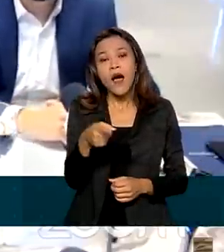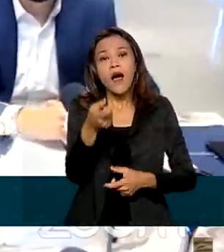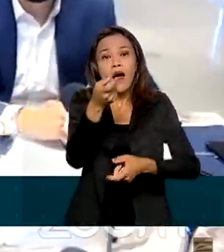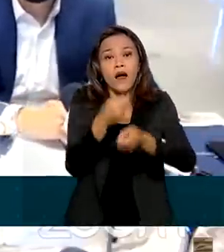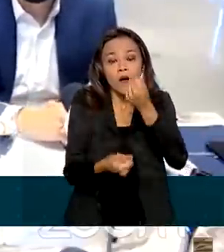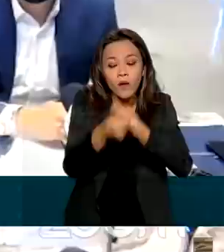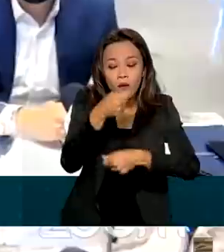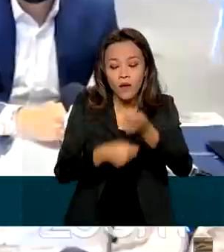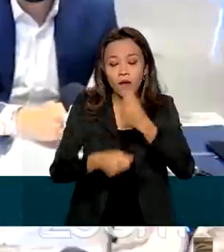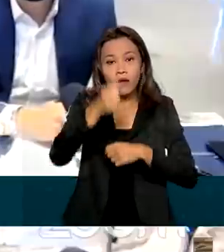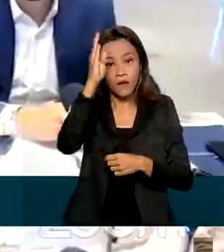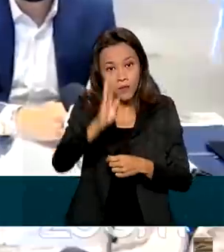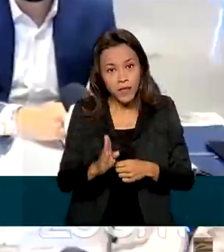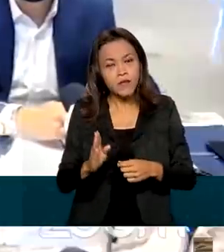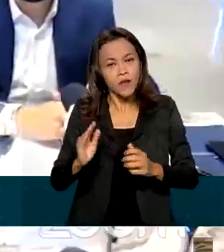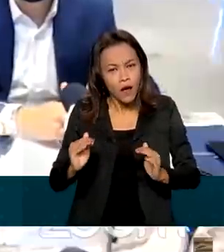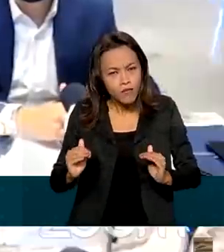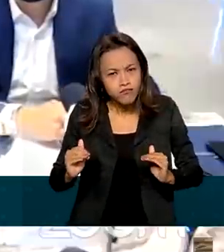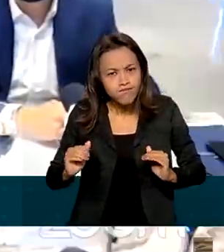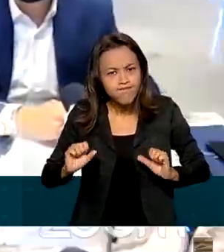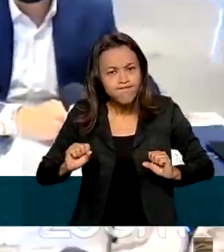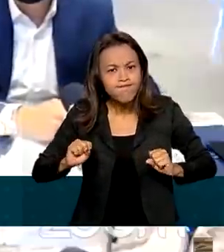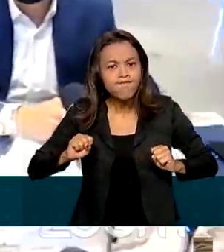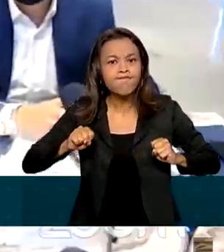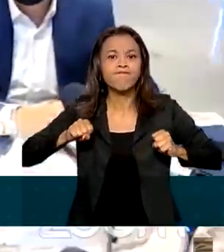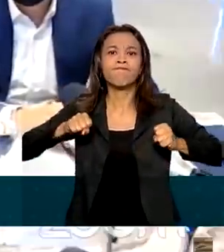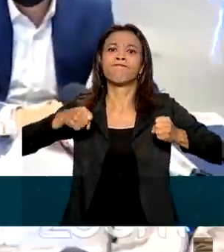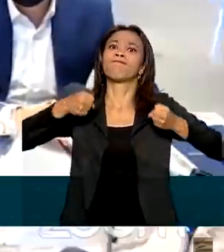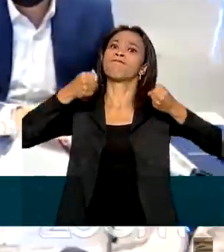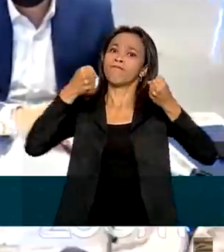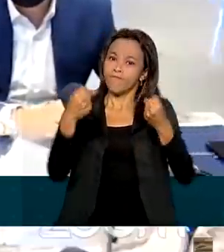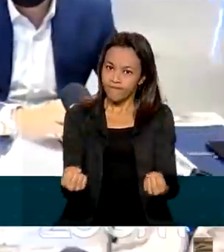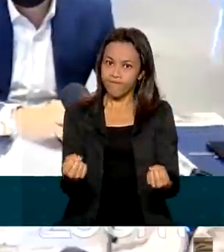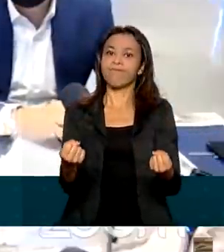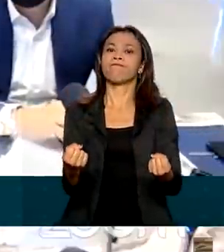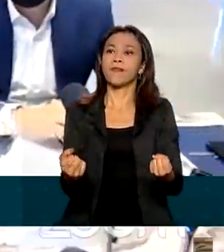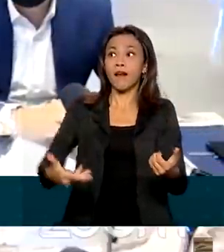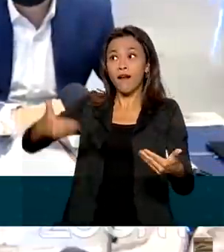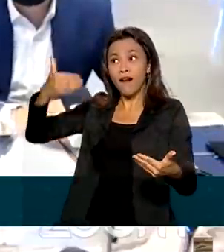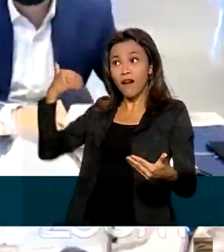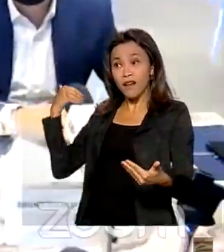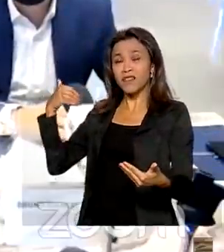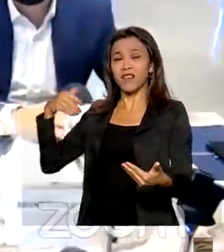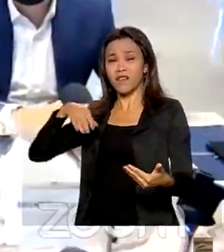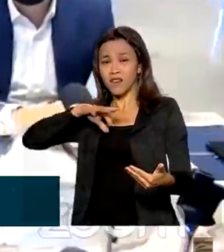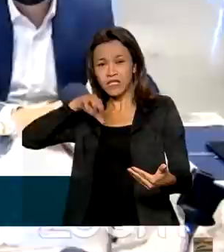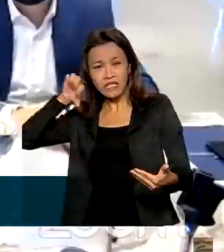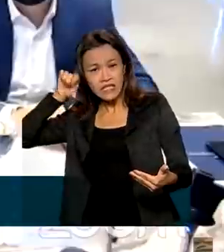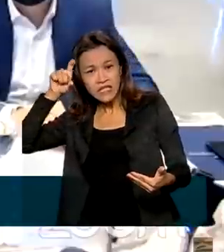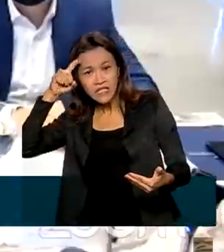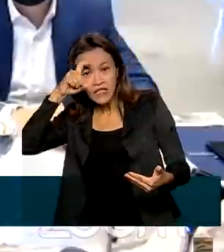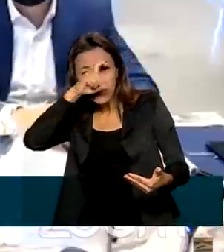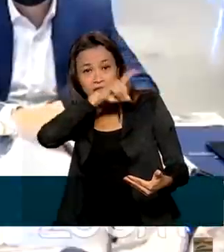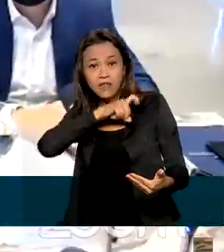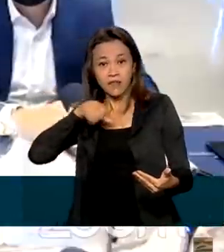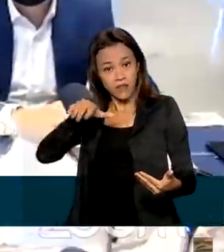brasileira se levantando e o mais importante, setores que estavam muito fragilizados anteriormente,